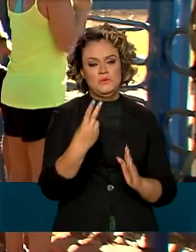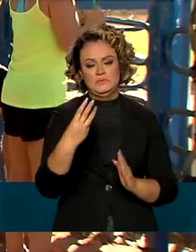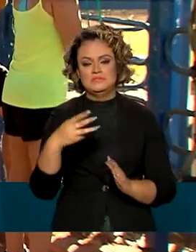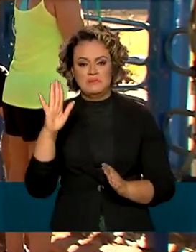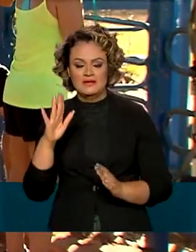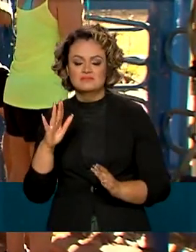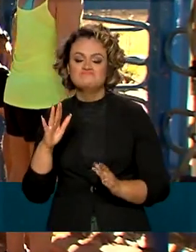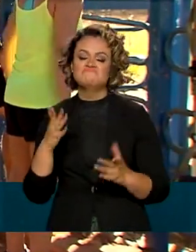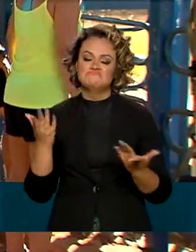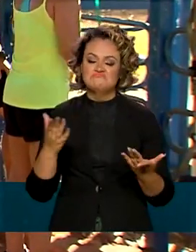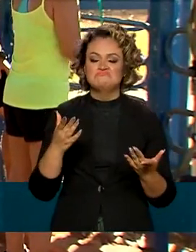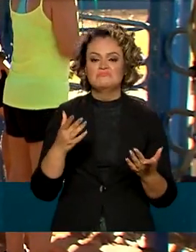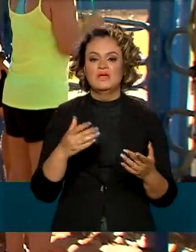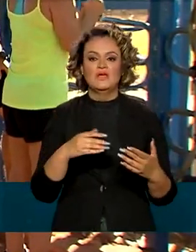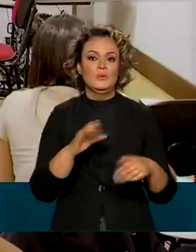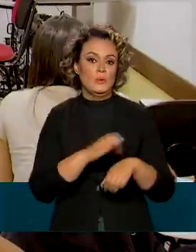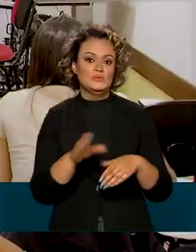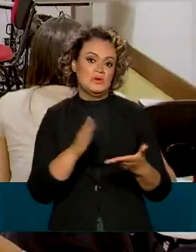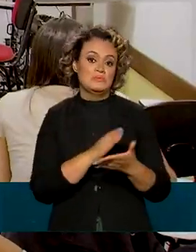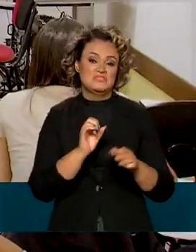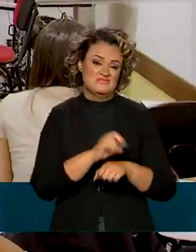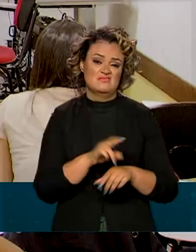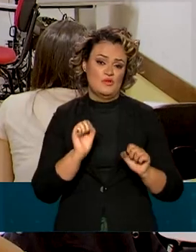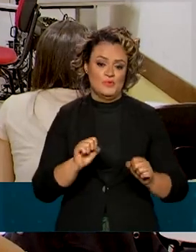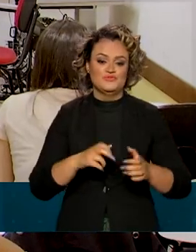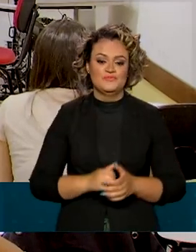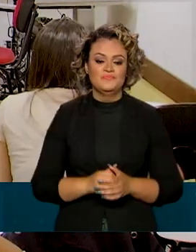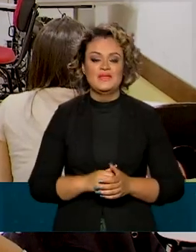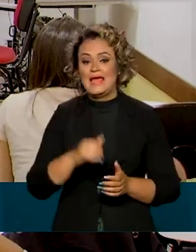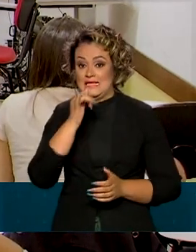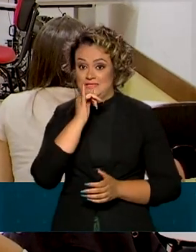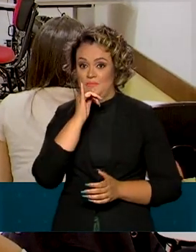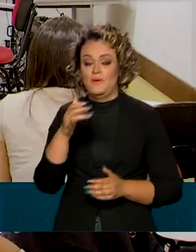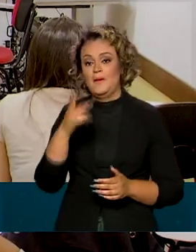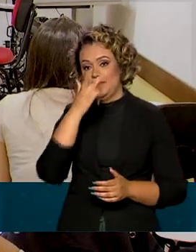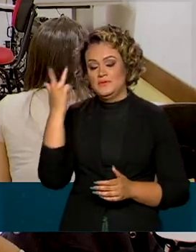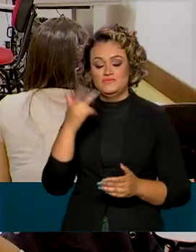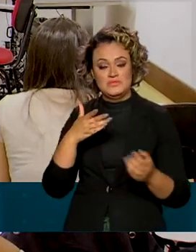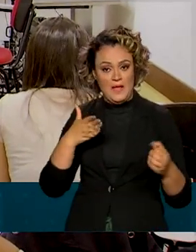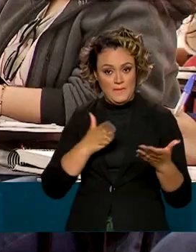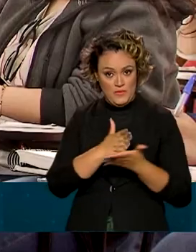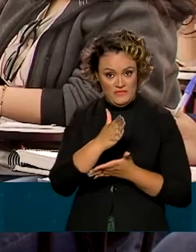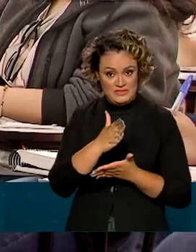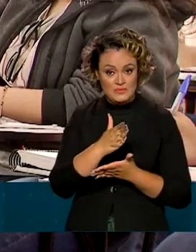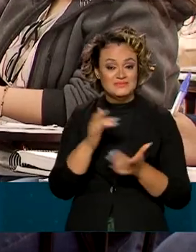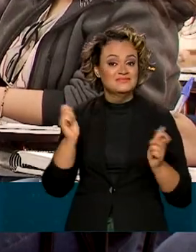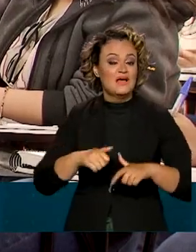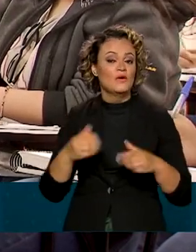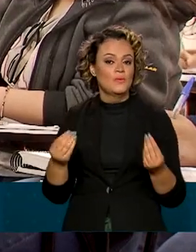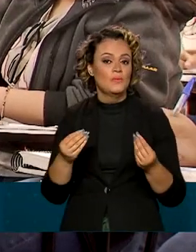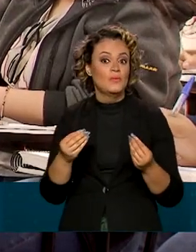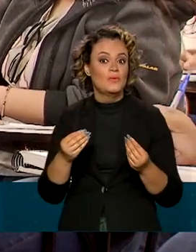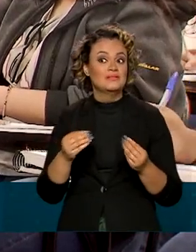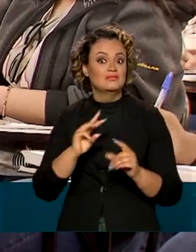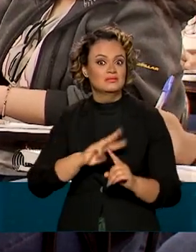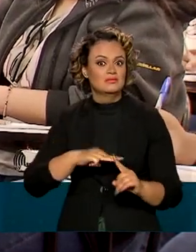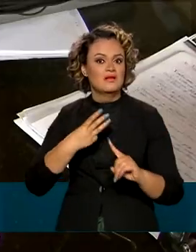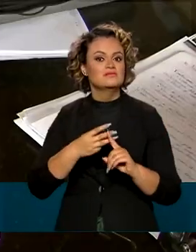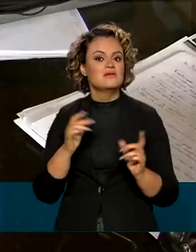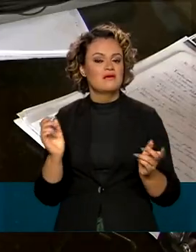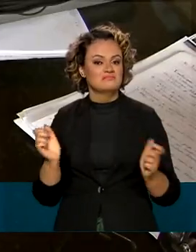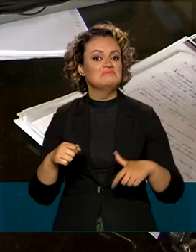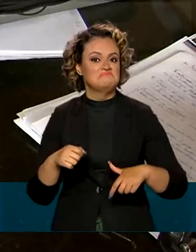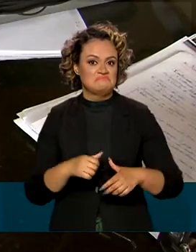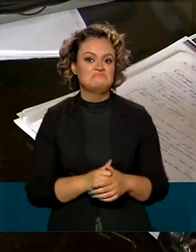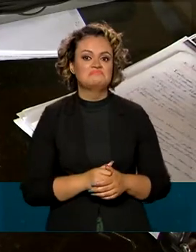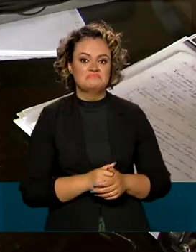concurso de formação, por exemplo. A partir de agora, a aprovação de candidatos pode se dar até o triplo do número de vagas